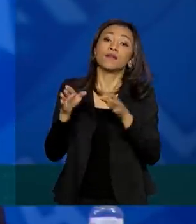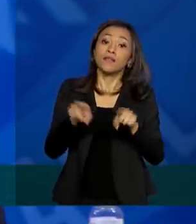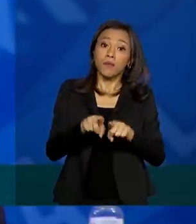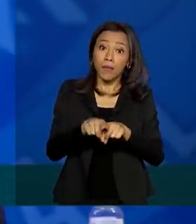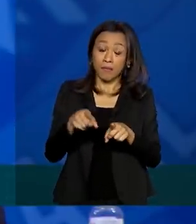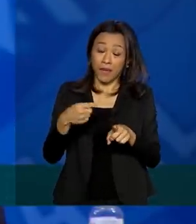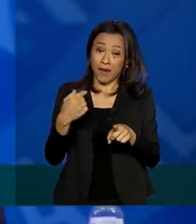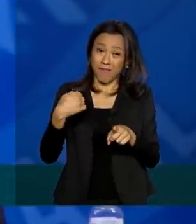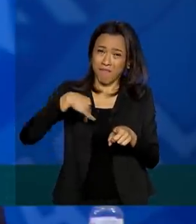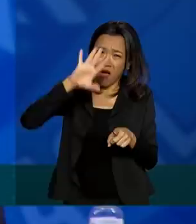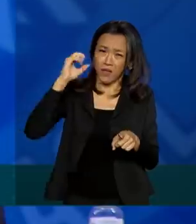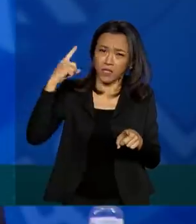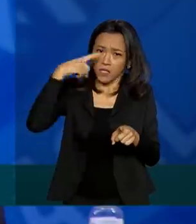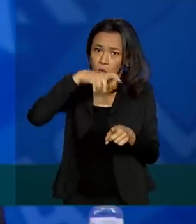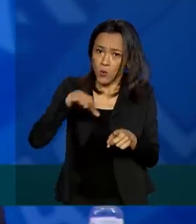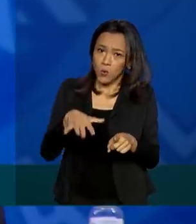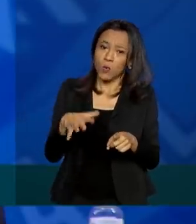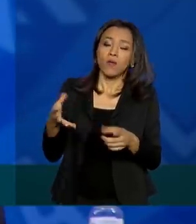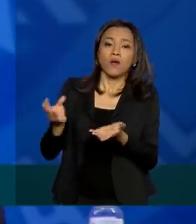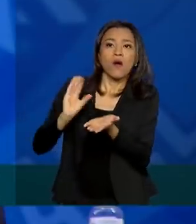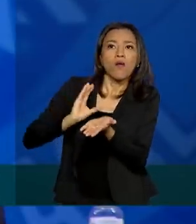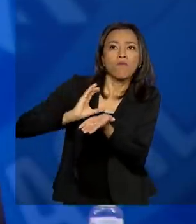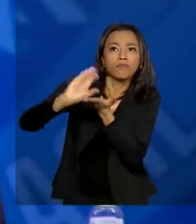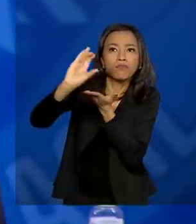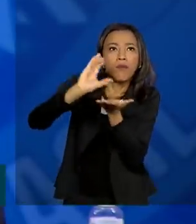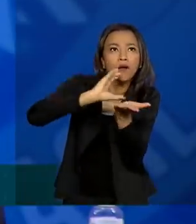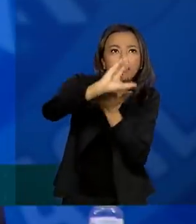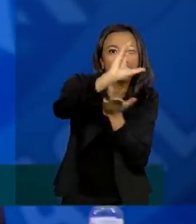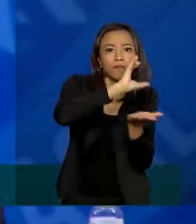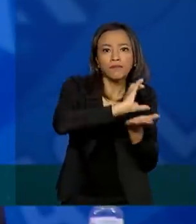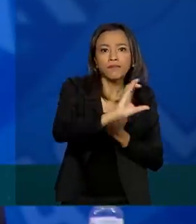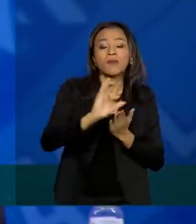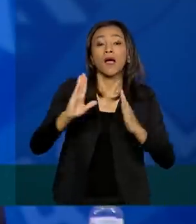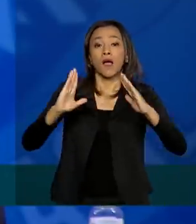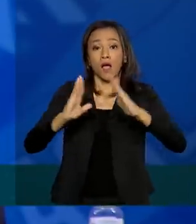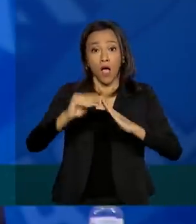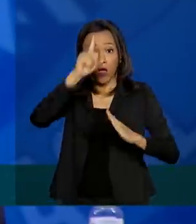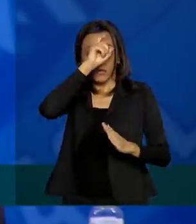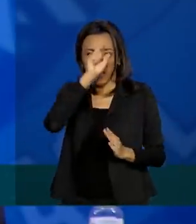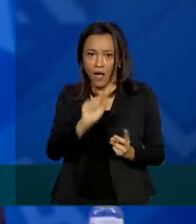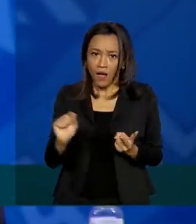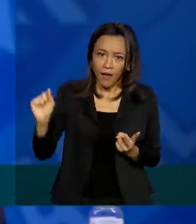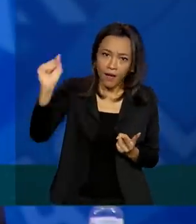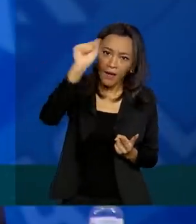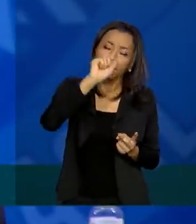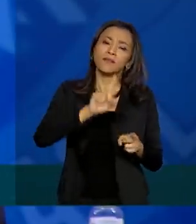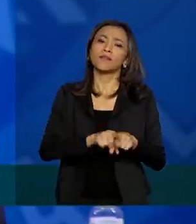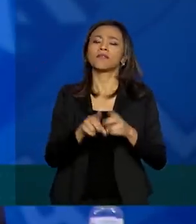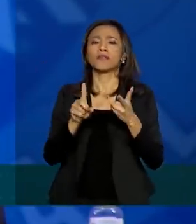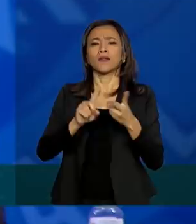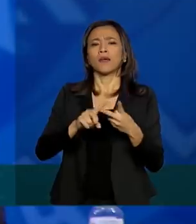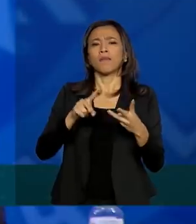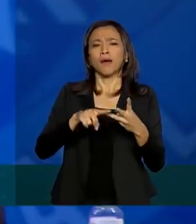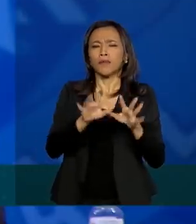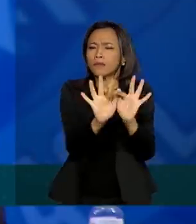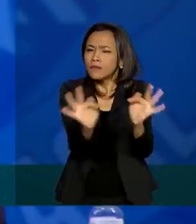repasse para os hospitais, para as unidades básicas de saúde, para as unidades de pronto atendimento